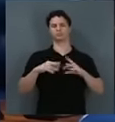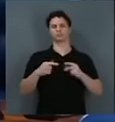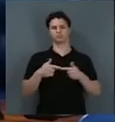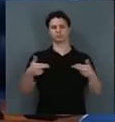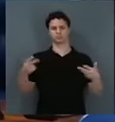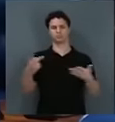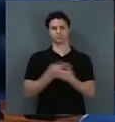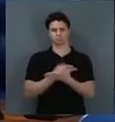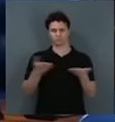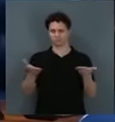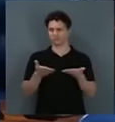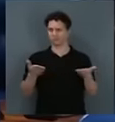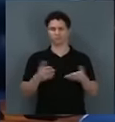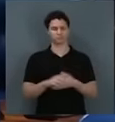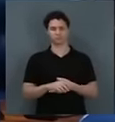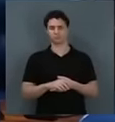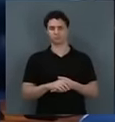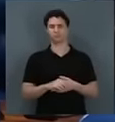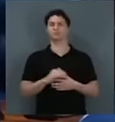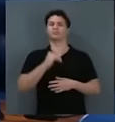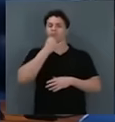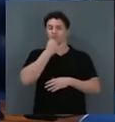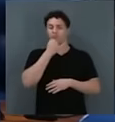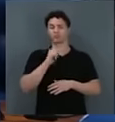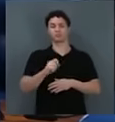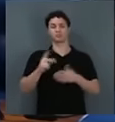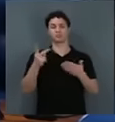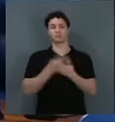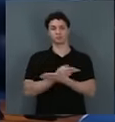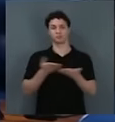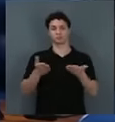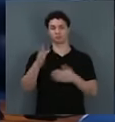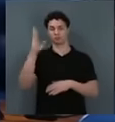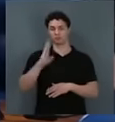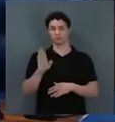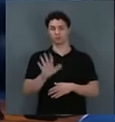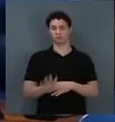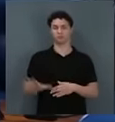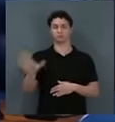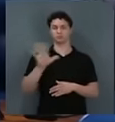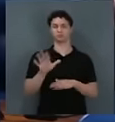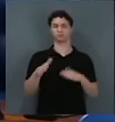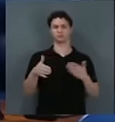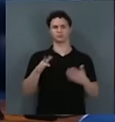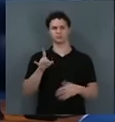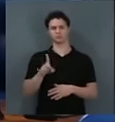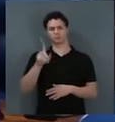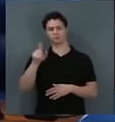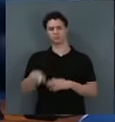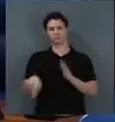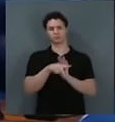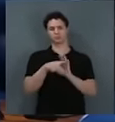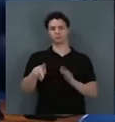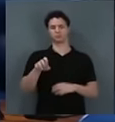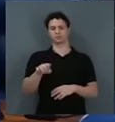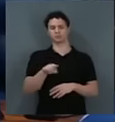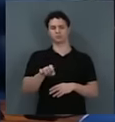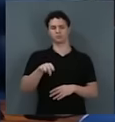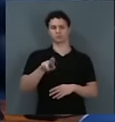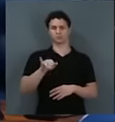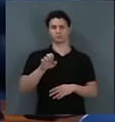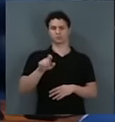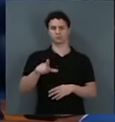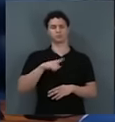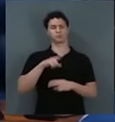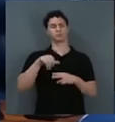acontecendo. É muito triste o que está acontecendo pelo Brasil afora. E não é só o caso do Ezequiel. Tem mais